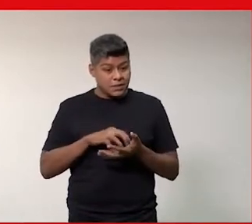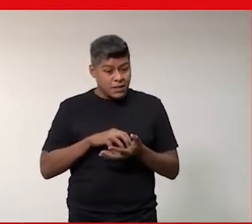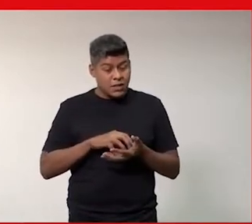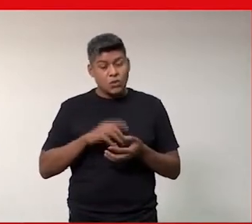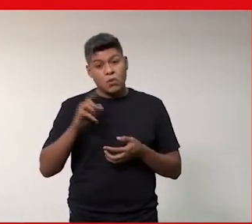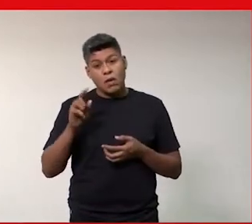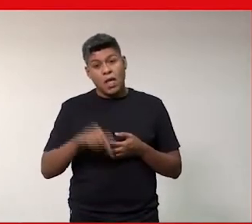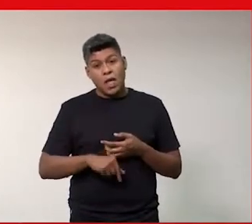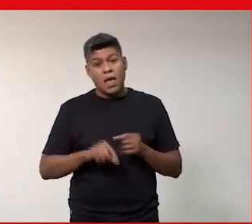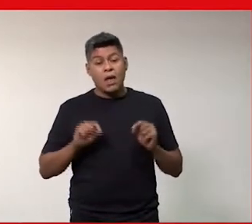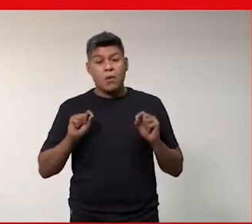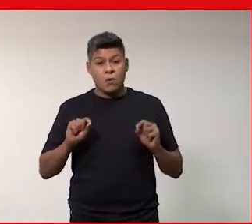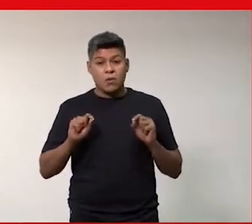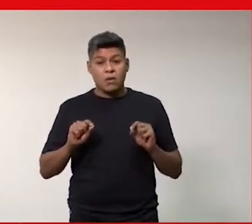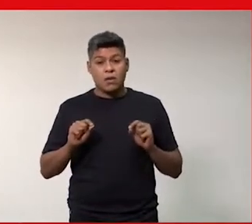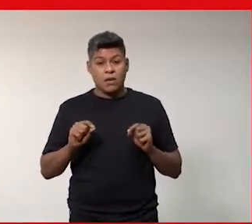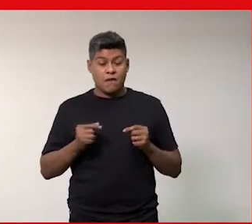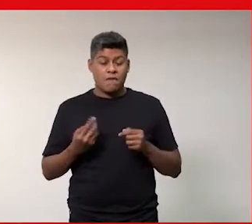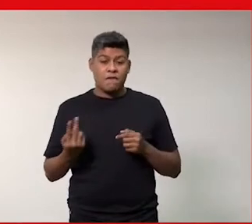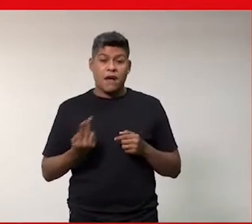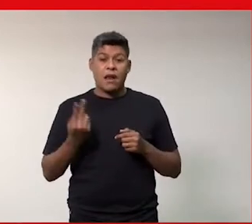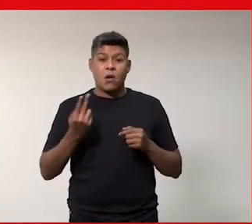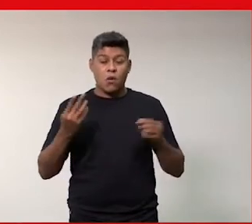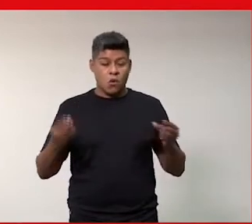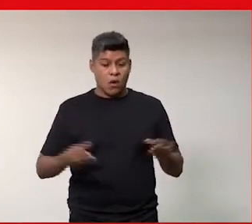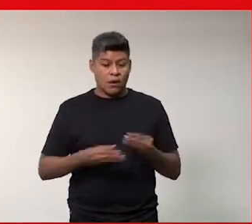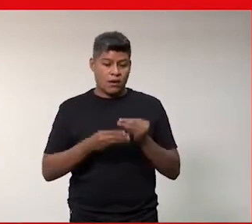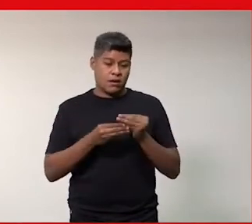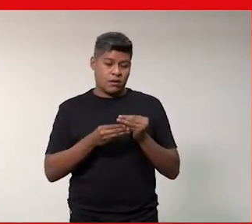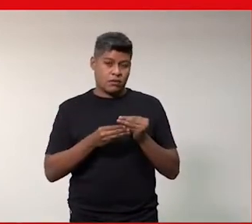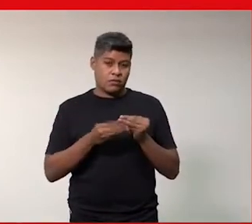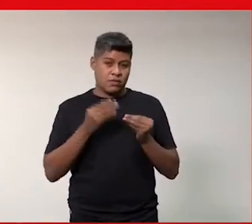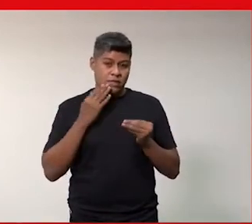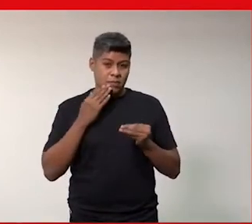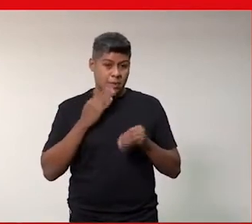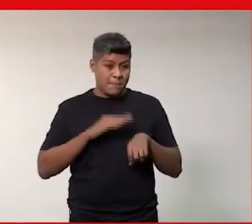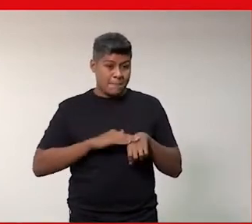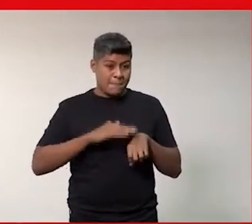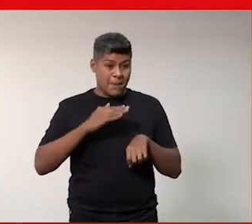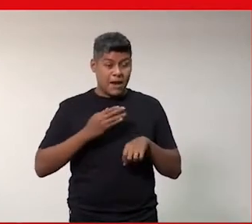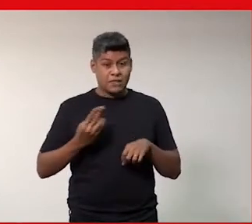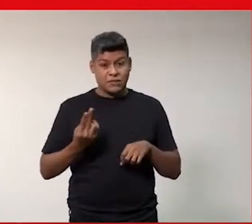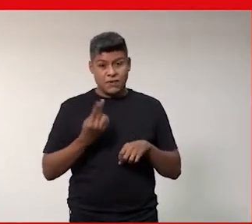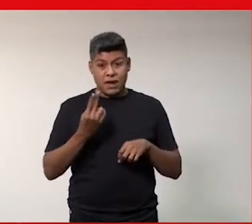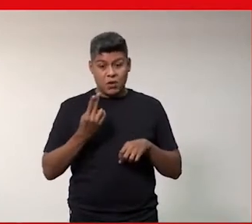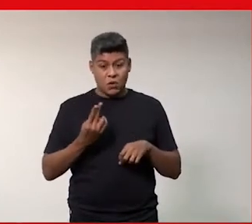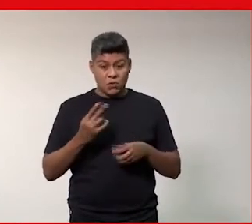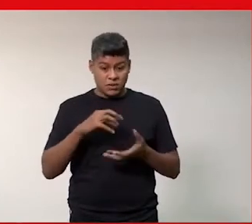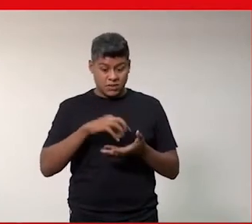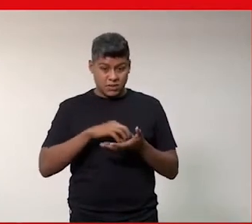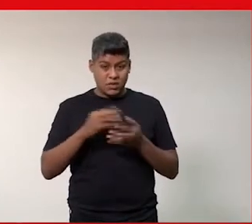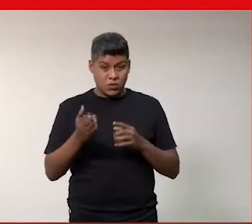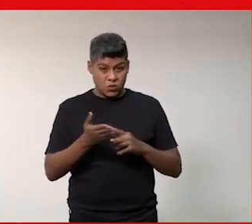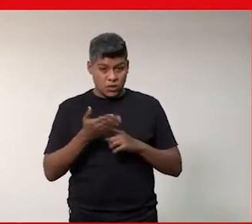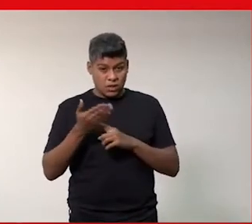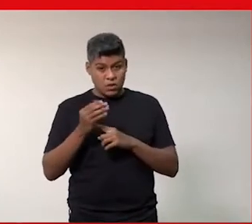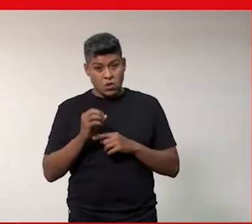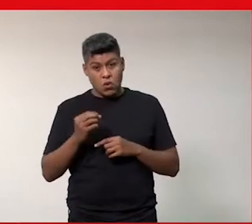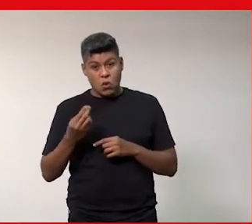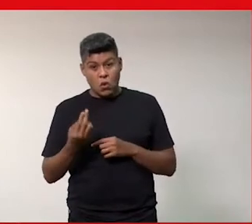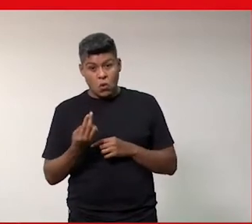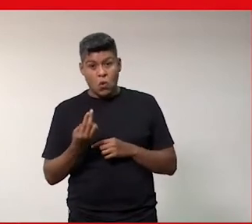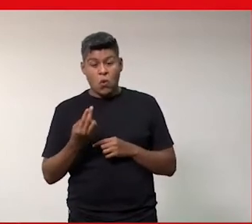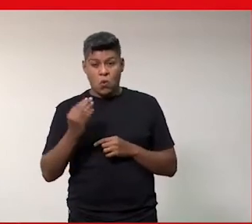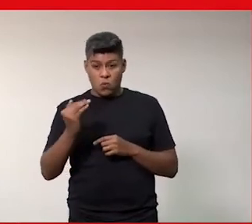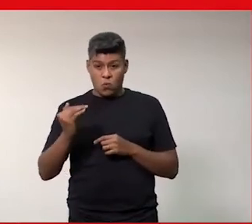é um setor que tem muito valor agregado. Então, quanto mais valor agregado nesses setores que são tecnologia ou cargos